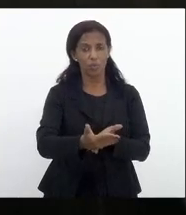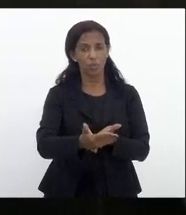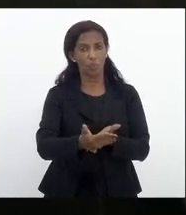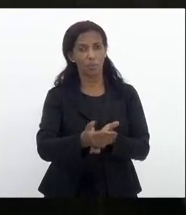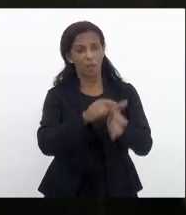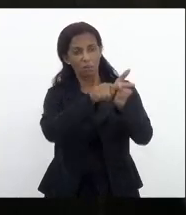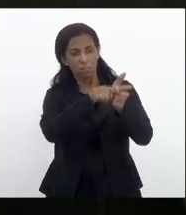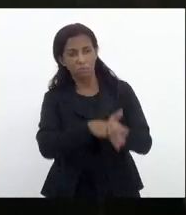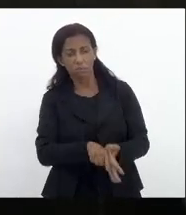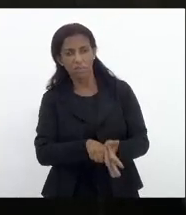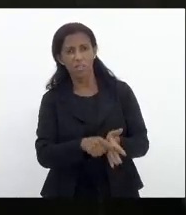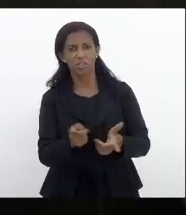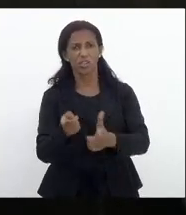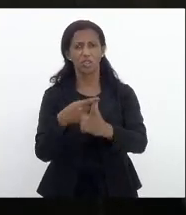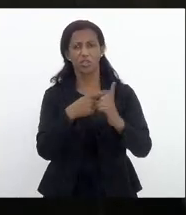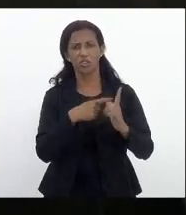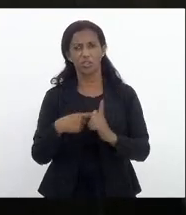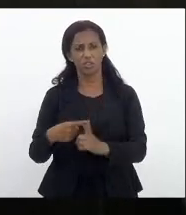dívida